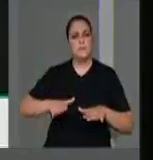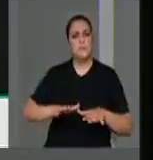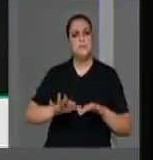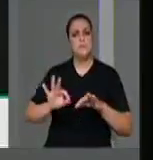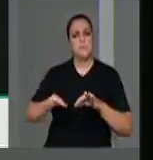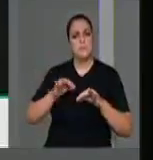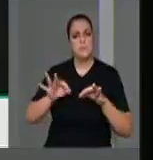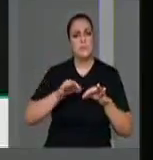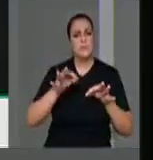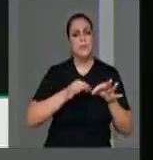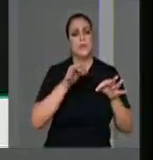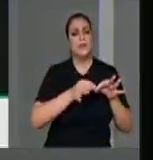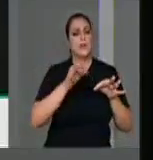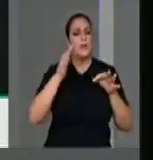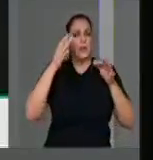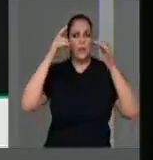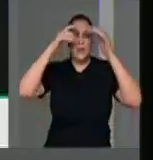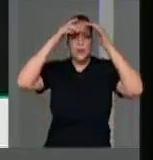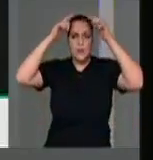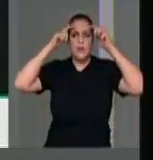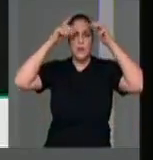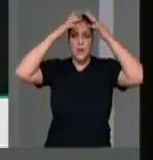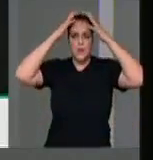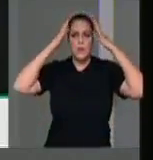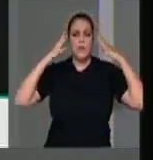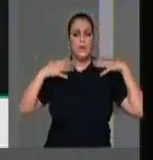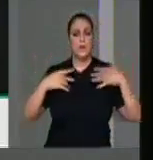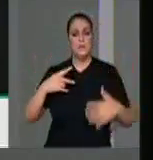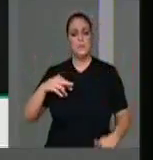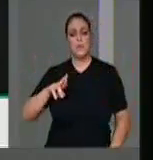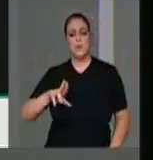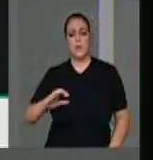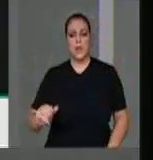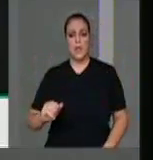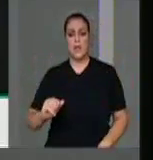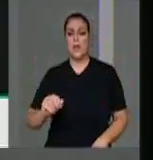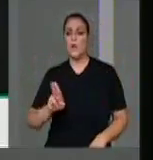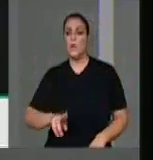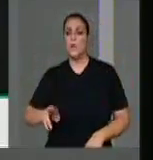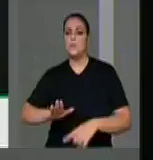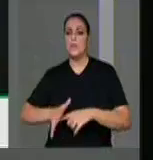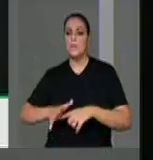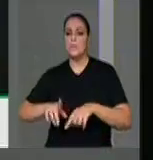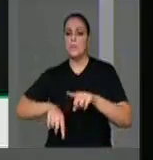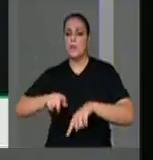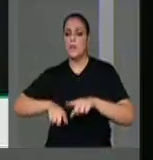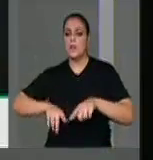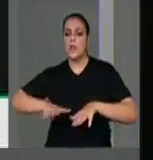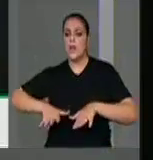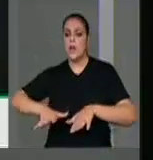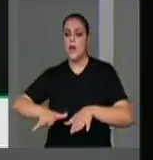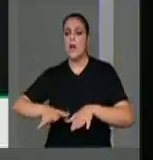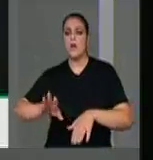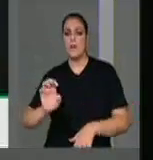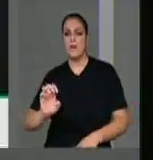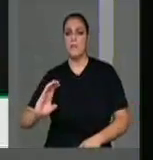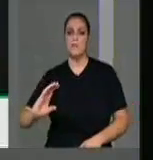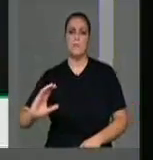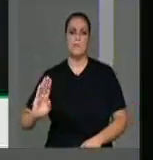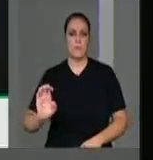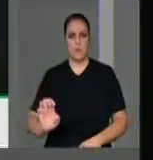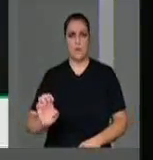perucas, utilizando a máquina de costura que a EBC conseguiu e doou